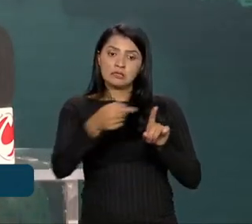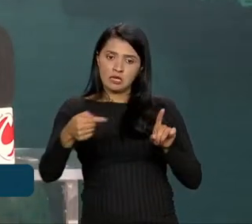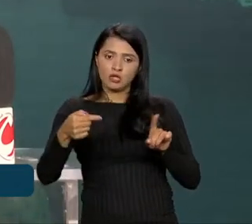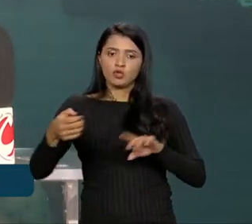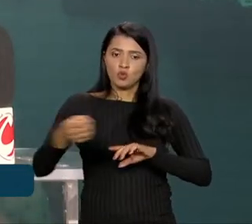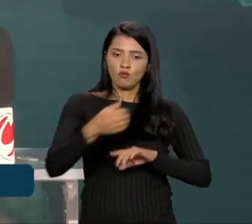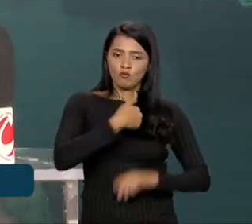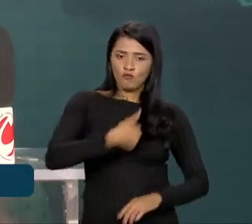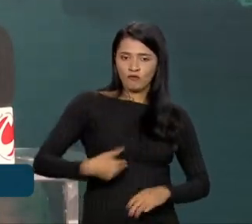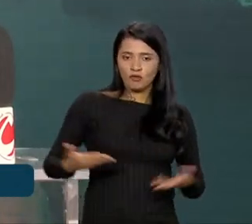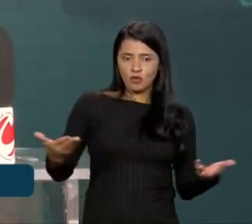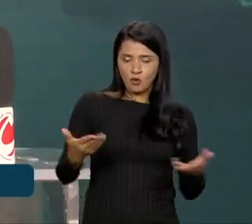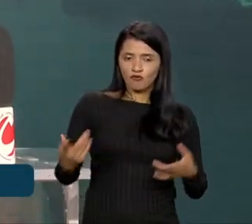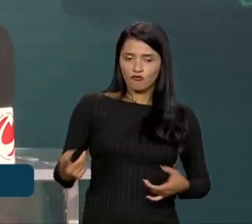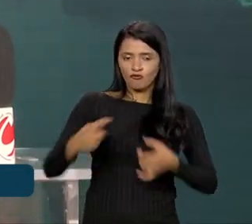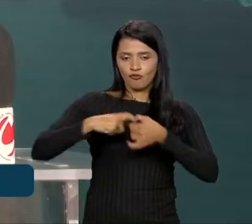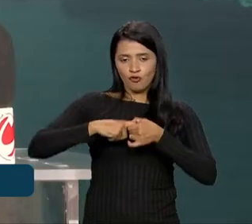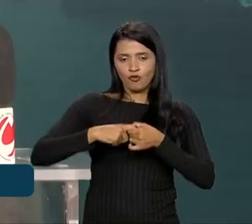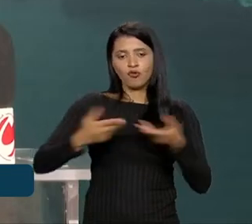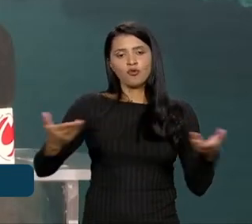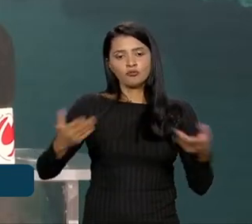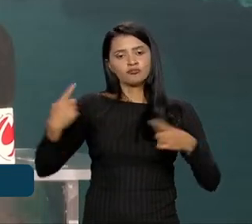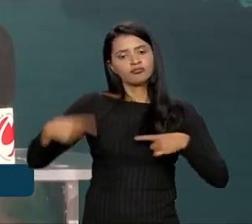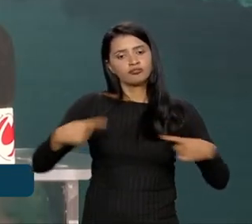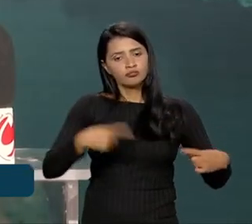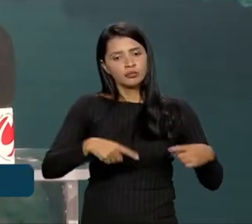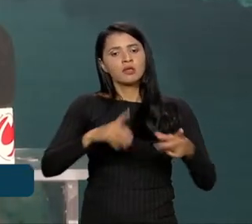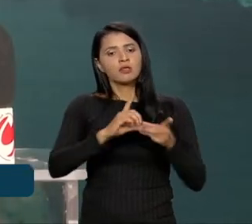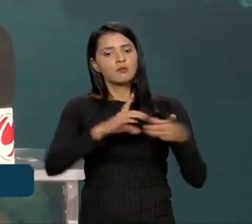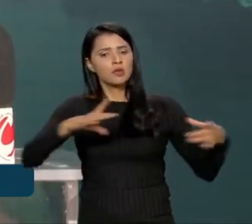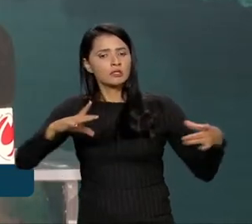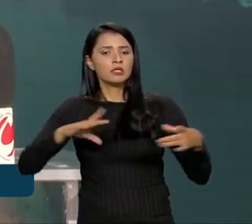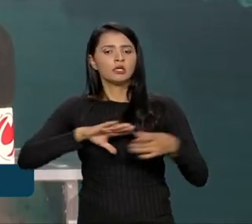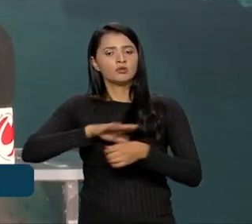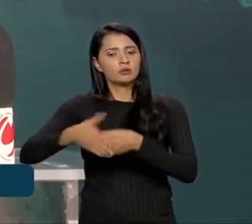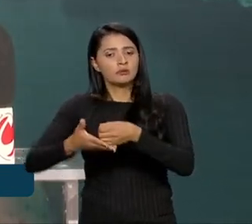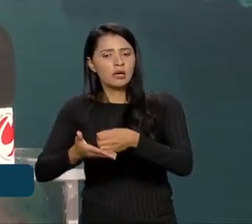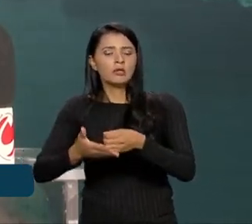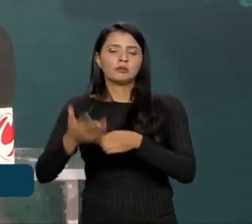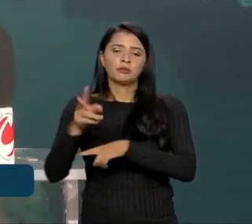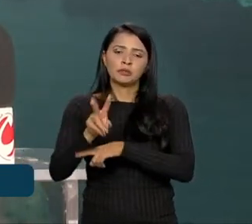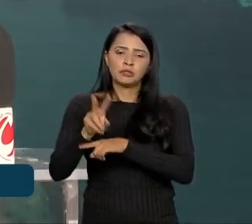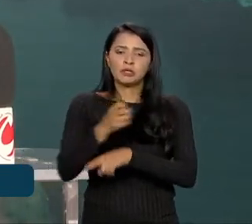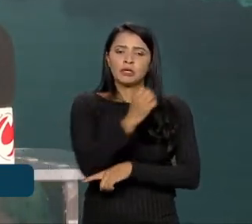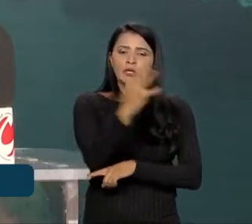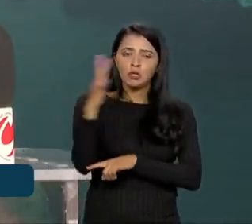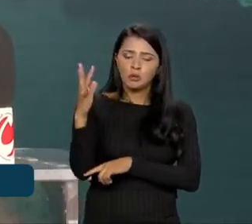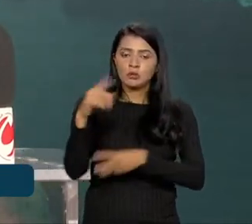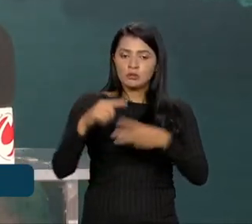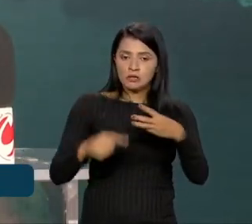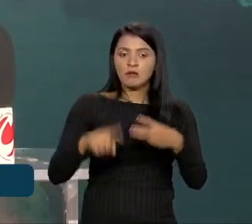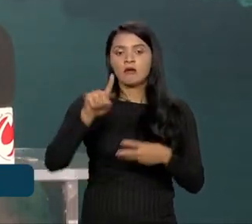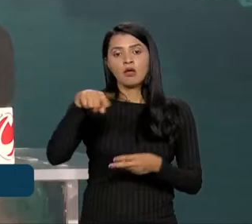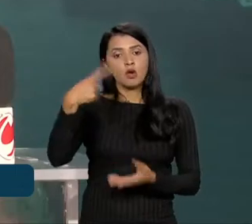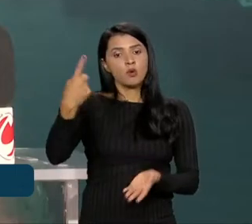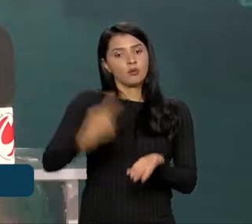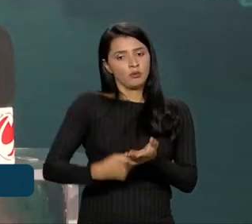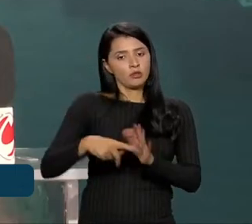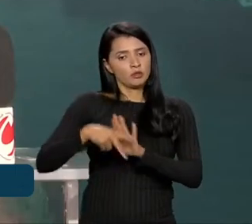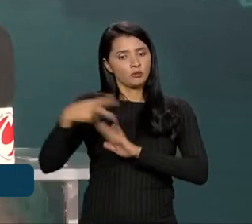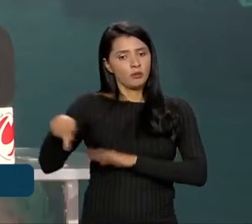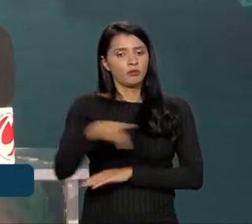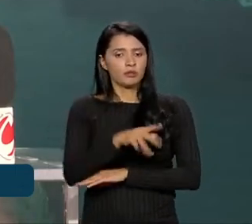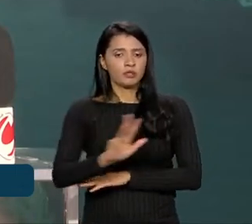um novo governo que retoma a discussão da democracia, da sustentabilidade, da proteção do meio ambiente, que é um compromisso do presidente